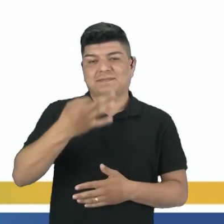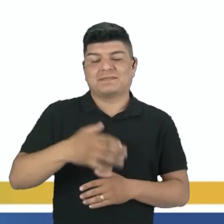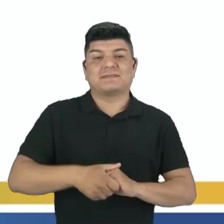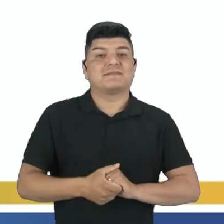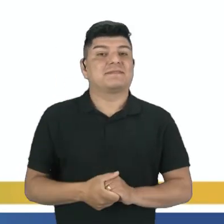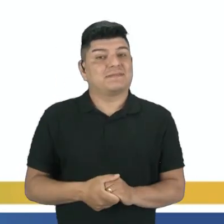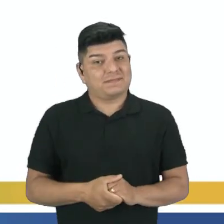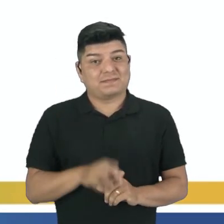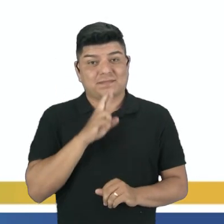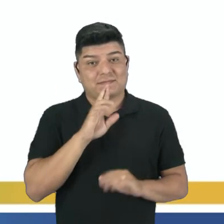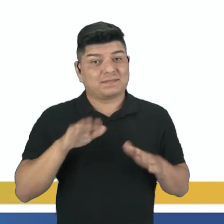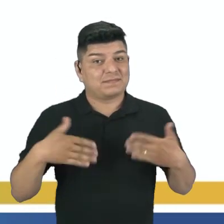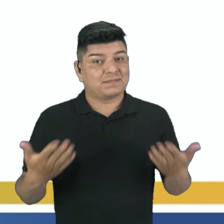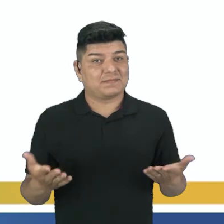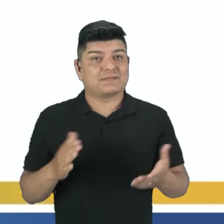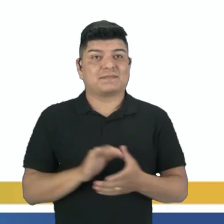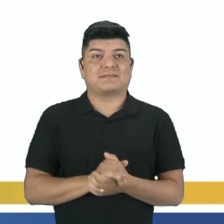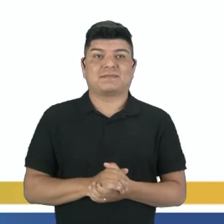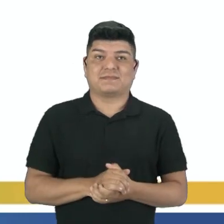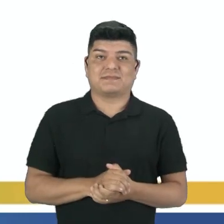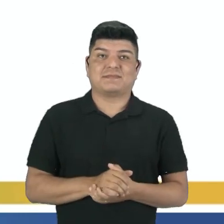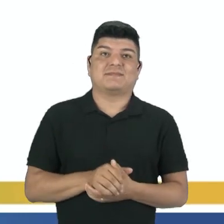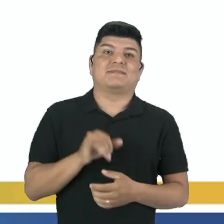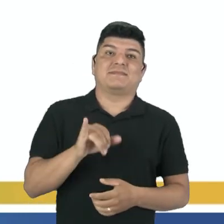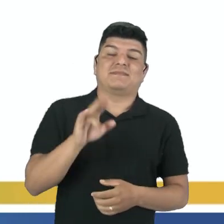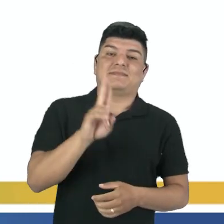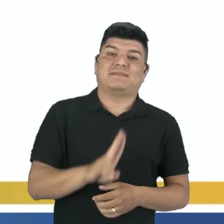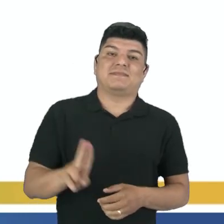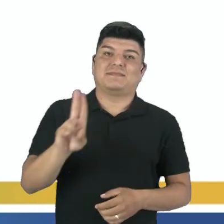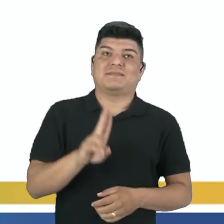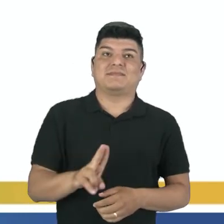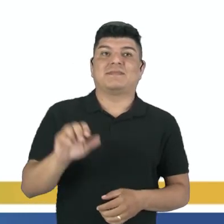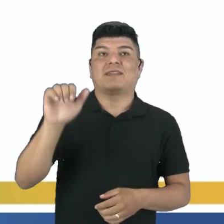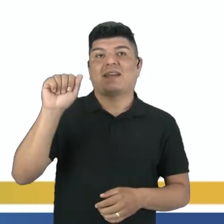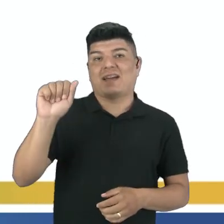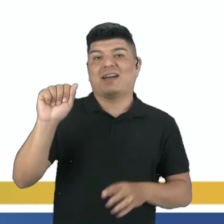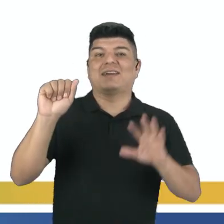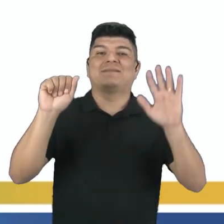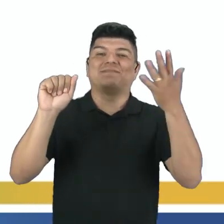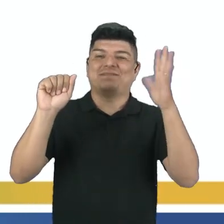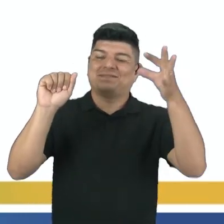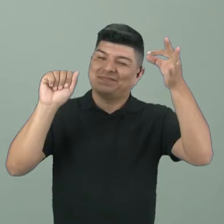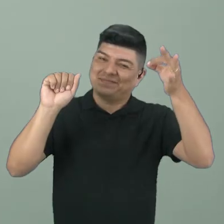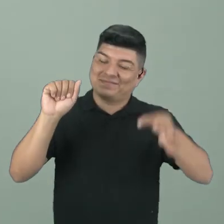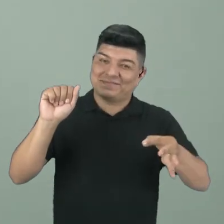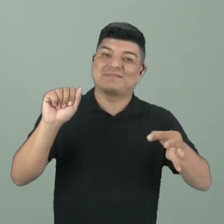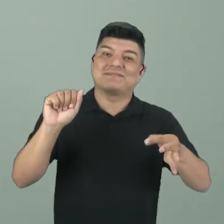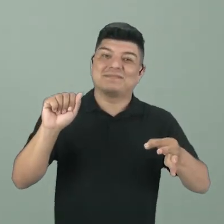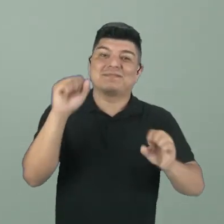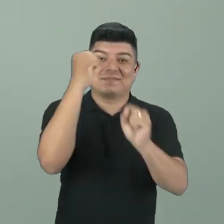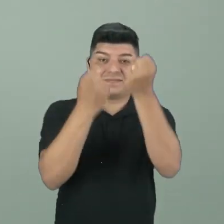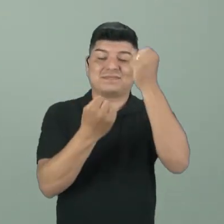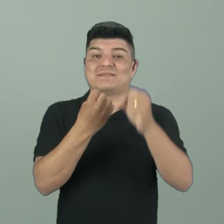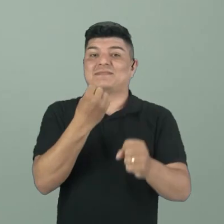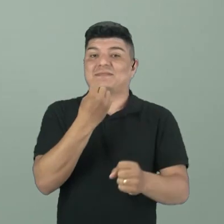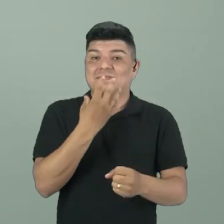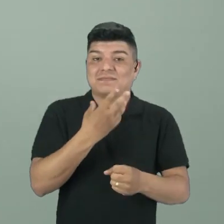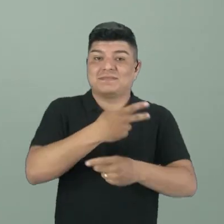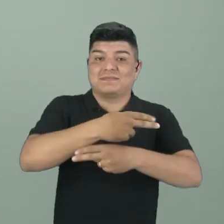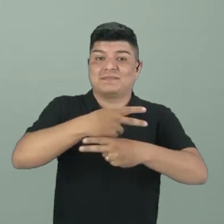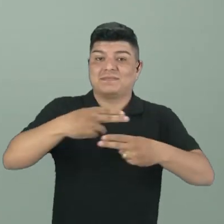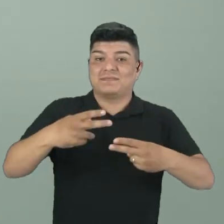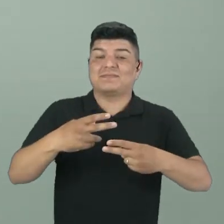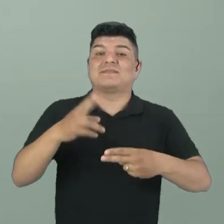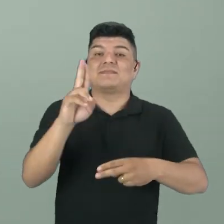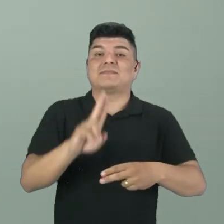Vamos lá para a resposta? Bom, se você colocou aí a indústria de bens de consumo, você acertou, né? As indústrias de bens de consumo, também